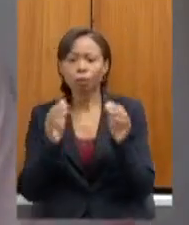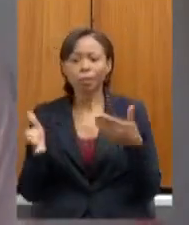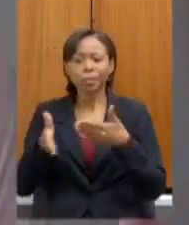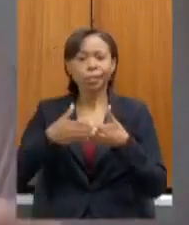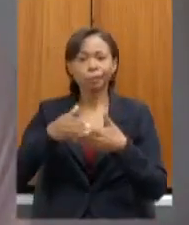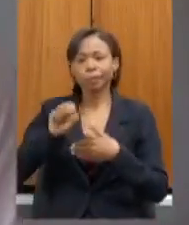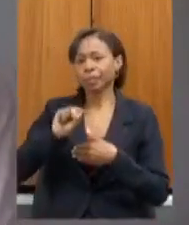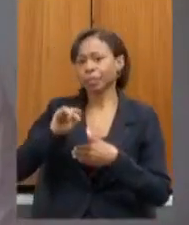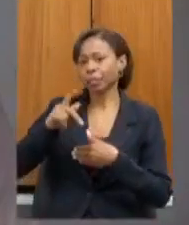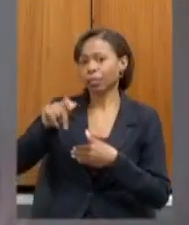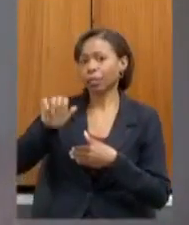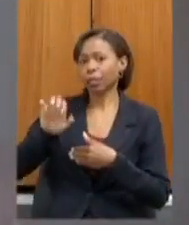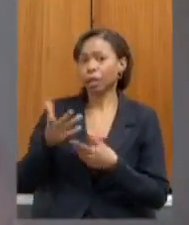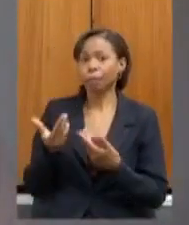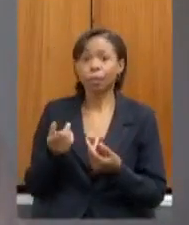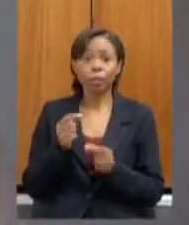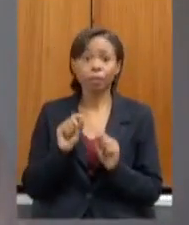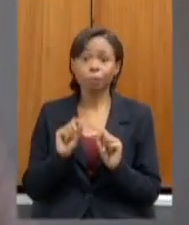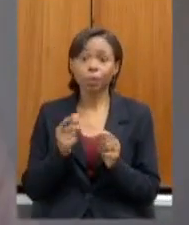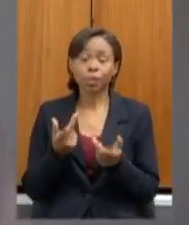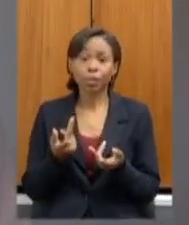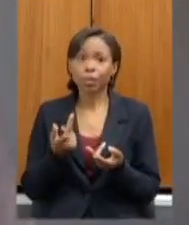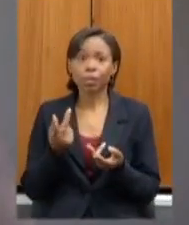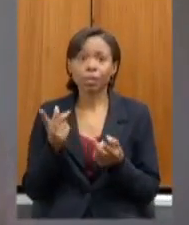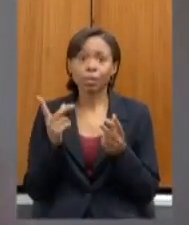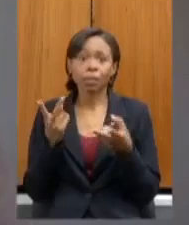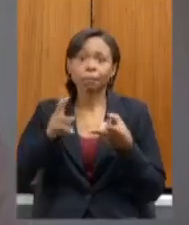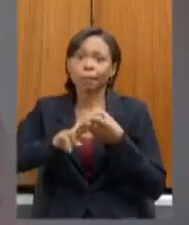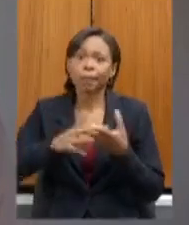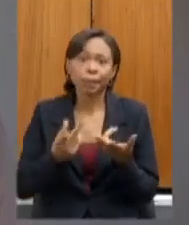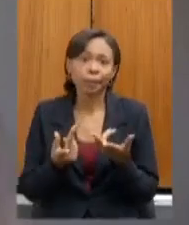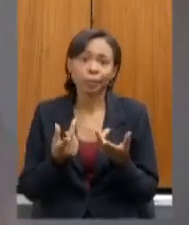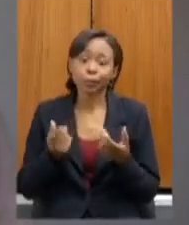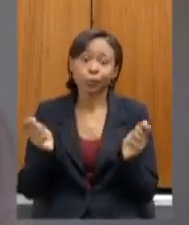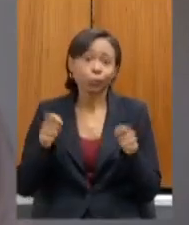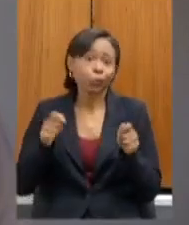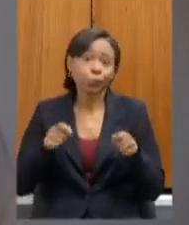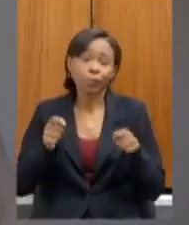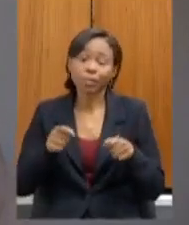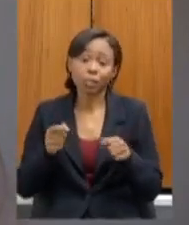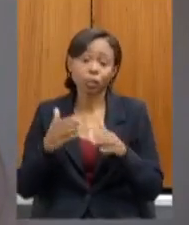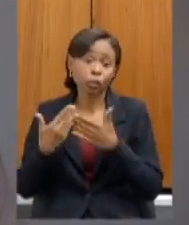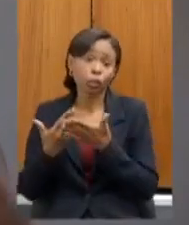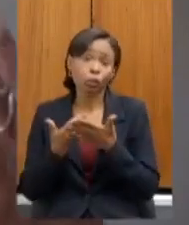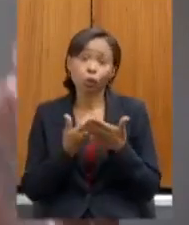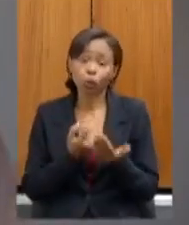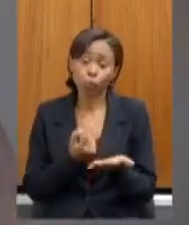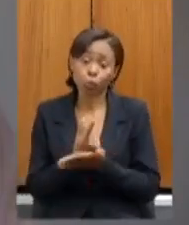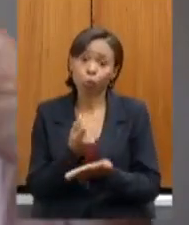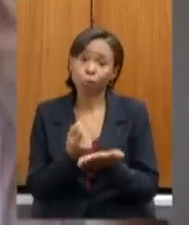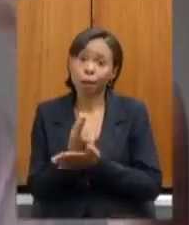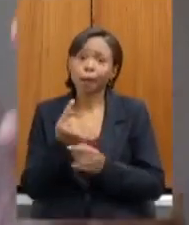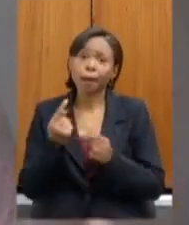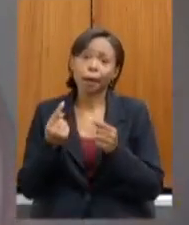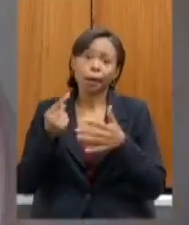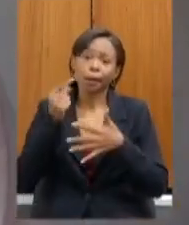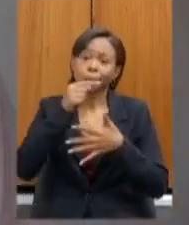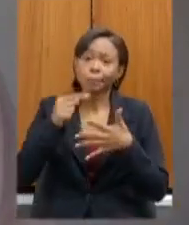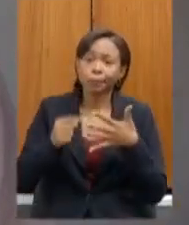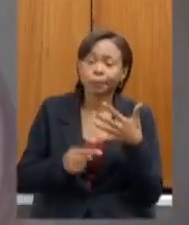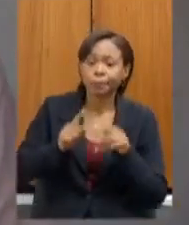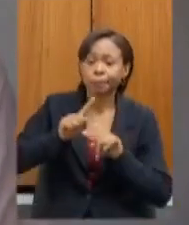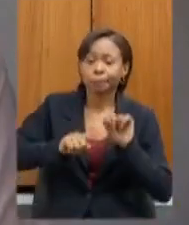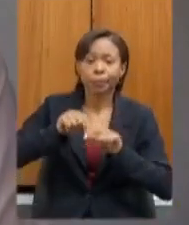para inviabilizar o processo de ter condições de todas as escolas terem condição de fazer aquisição dos itens das instalações